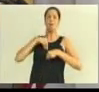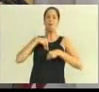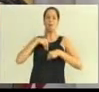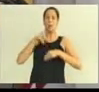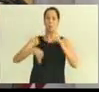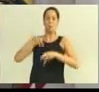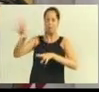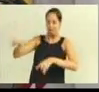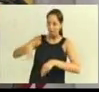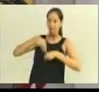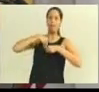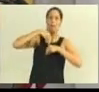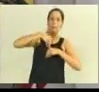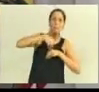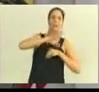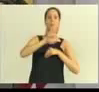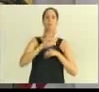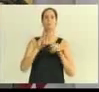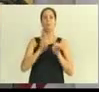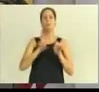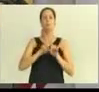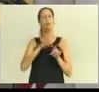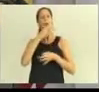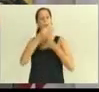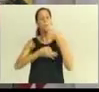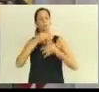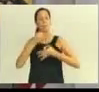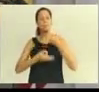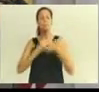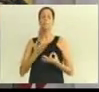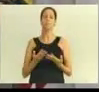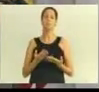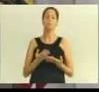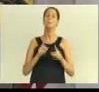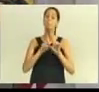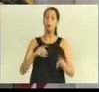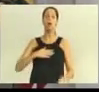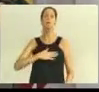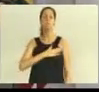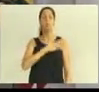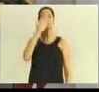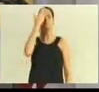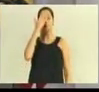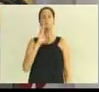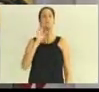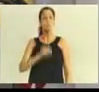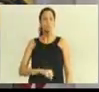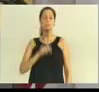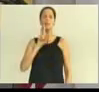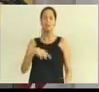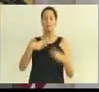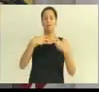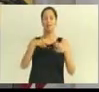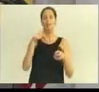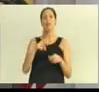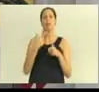oposição. Trabalho de crítica, porém construtivo. E o prefeito Napoleão também reconhece as dificuldades e tem, volta a falar, volta a reafirmar,